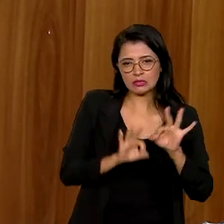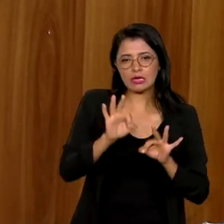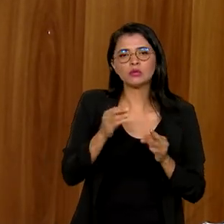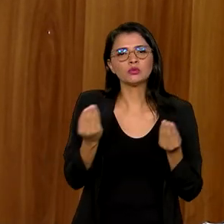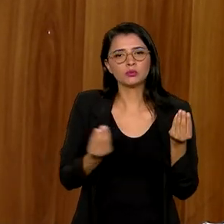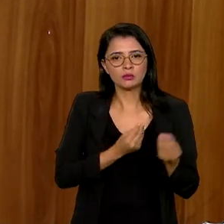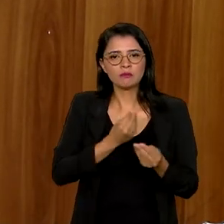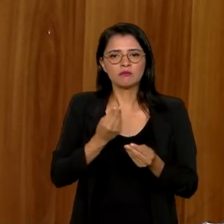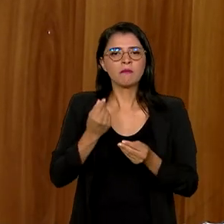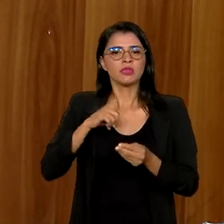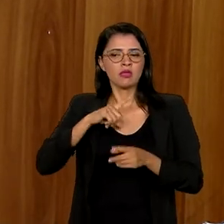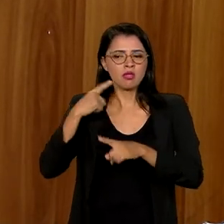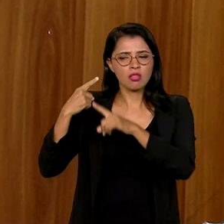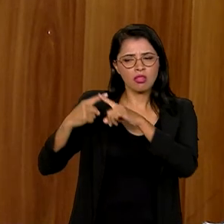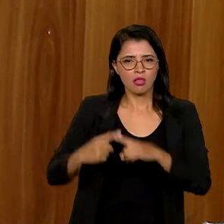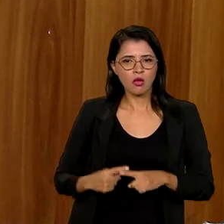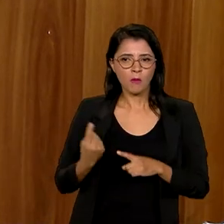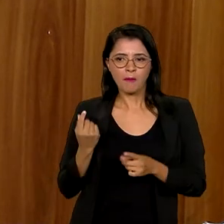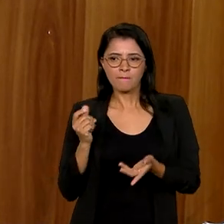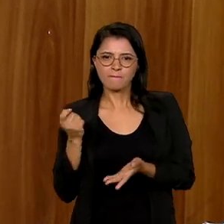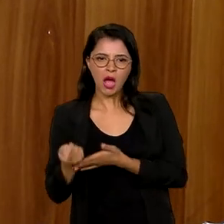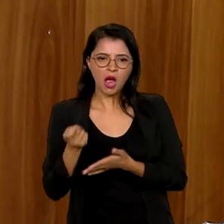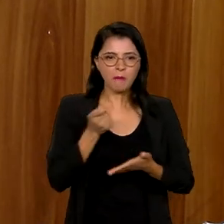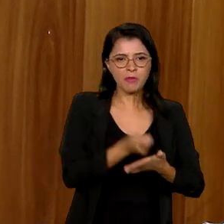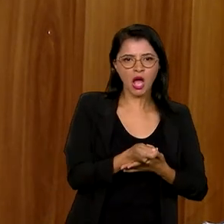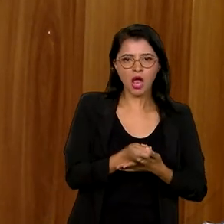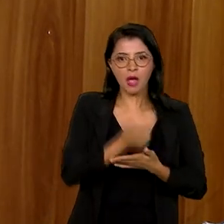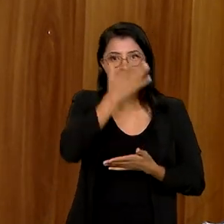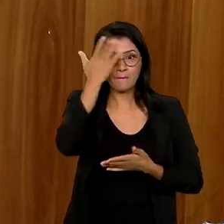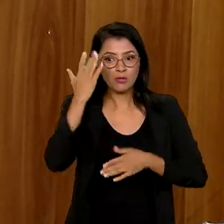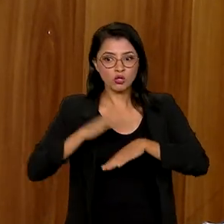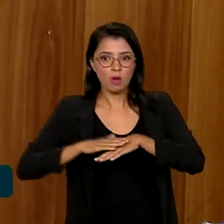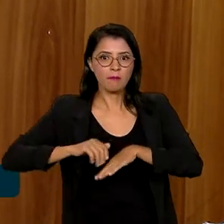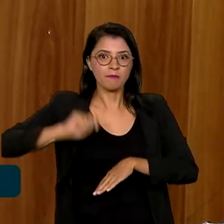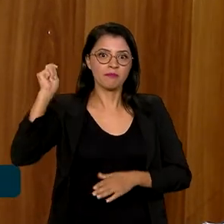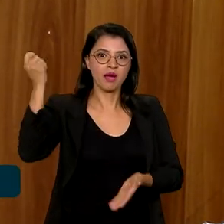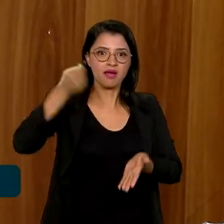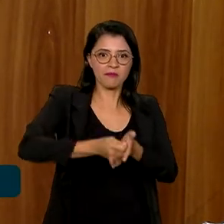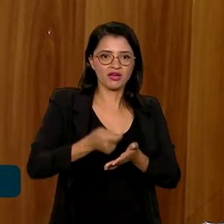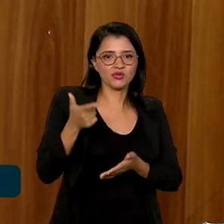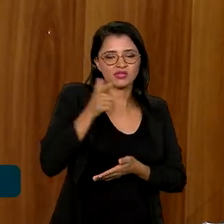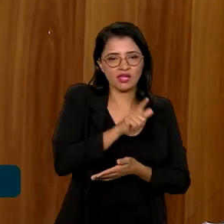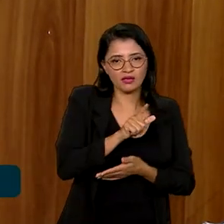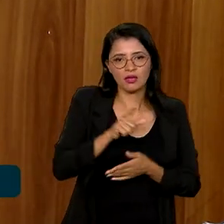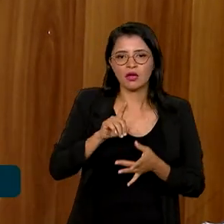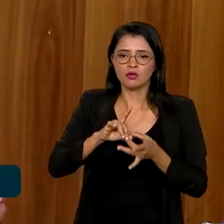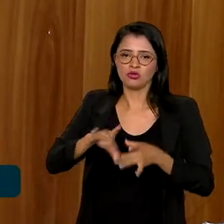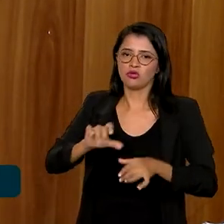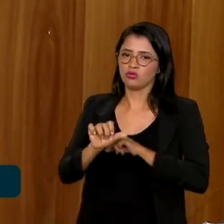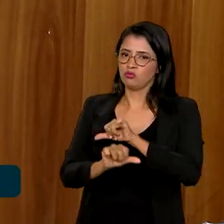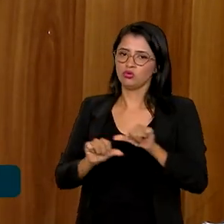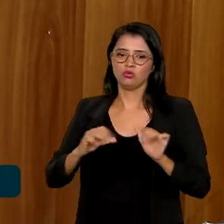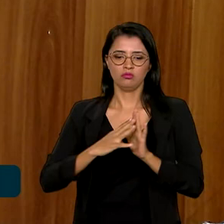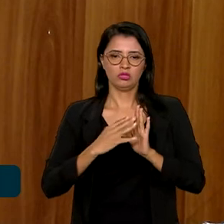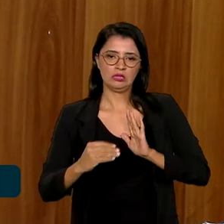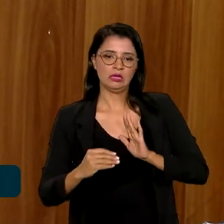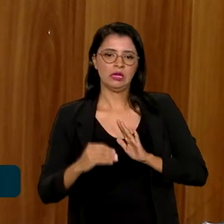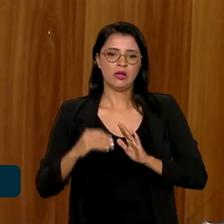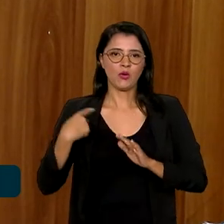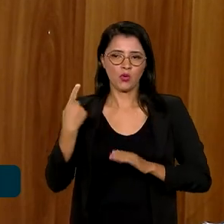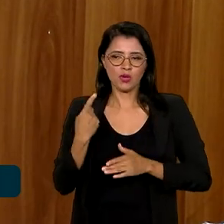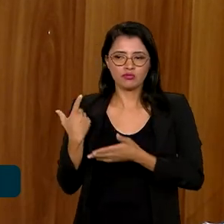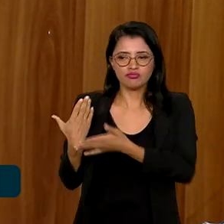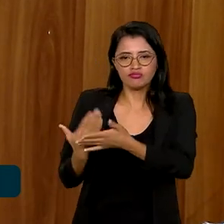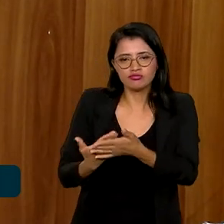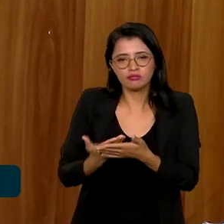que tivesse competição por meio do pagamento de maior outorga. O é isso? Quem pagar mais leva o contrato. Nós abandonamos esse modelo. Com essa curva de aprendizagem que a gente